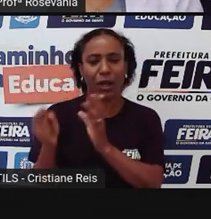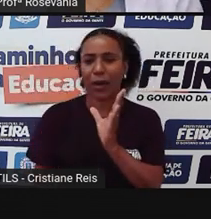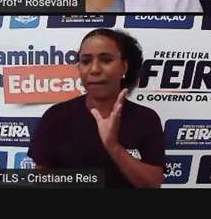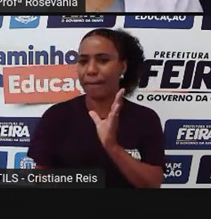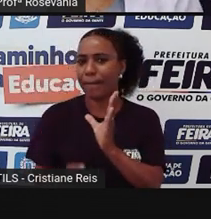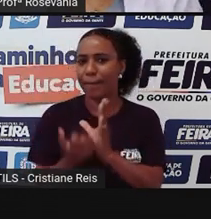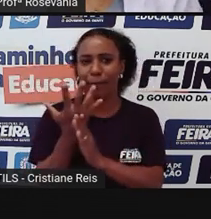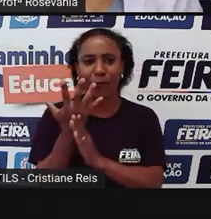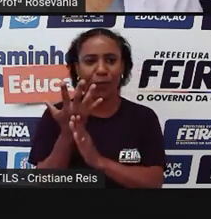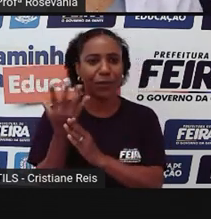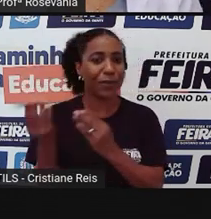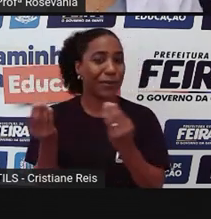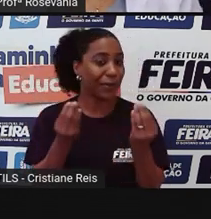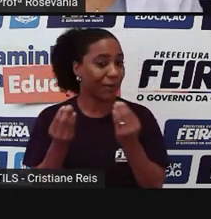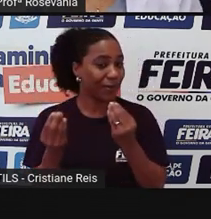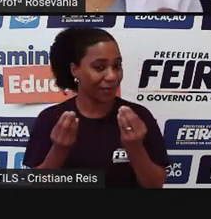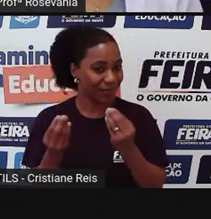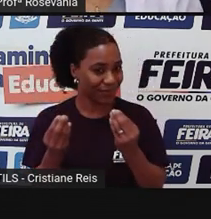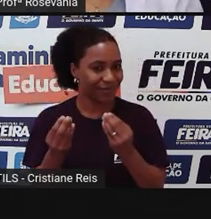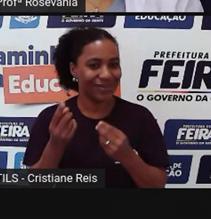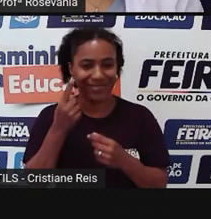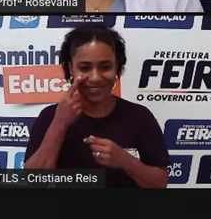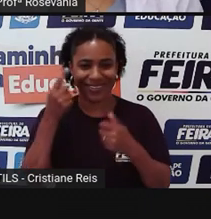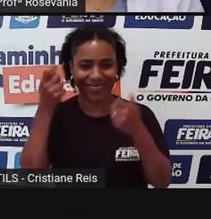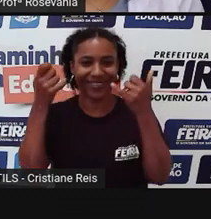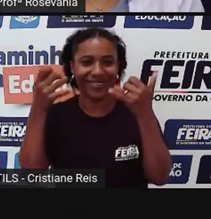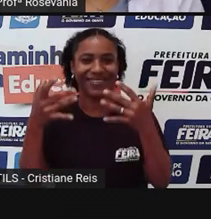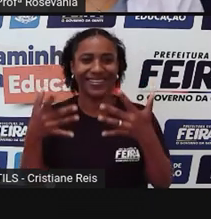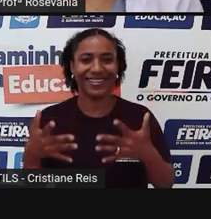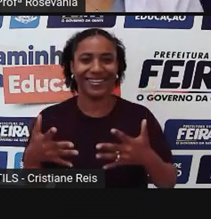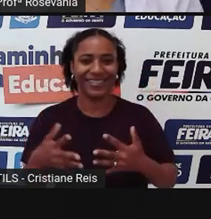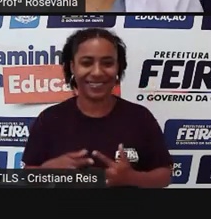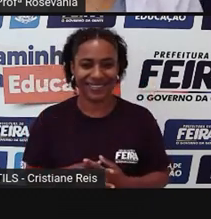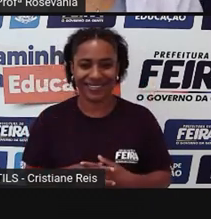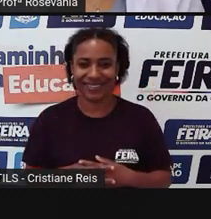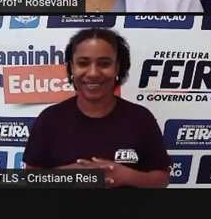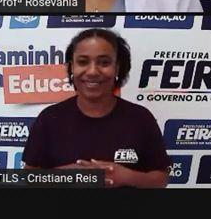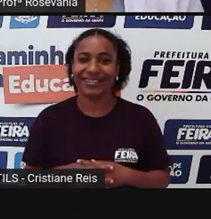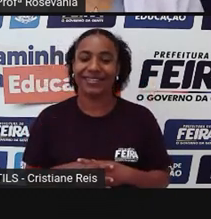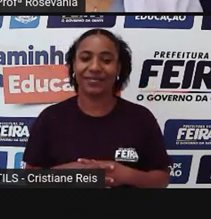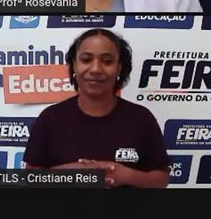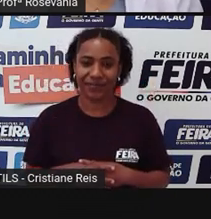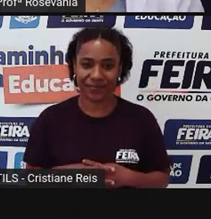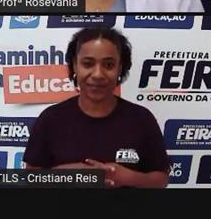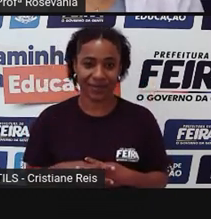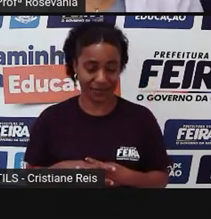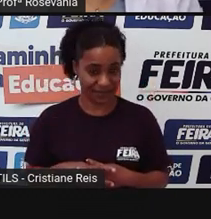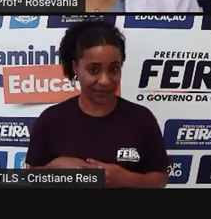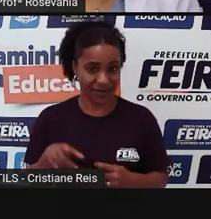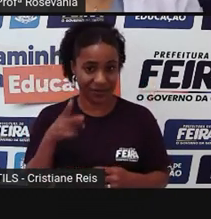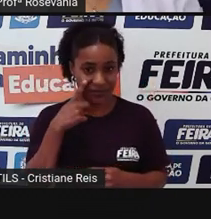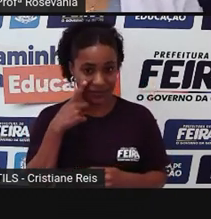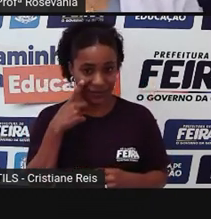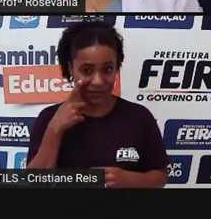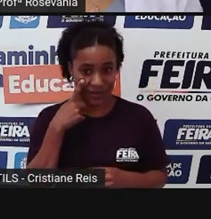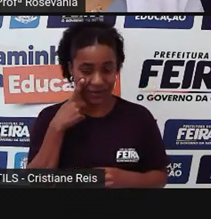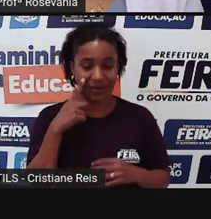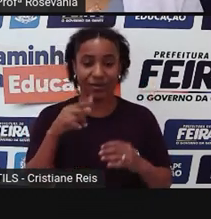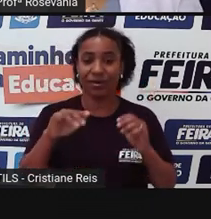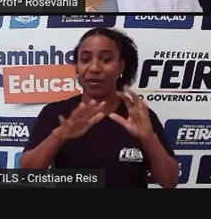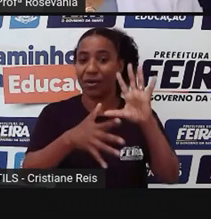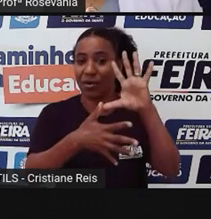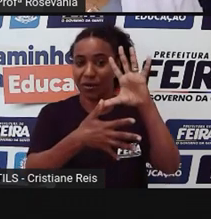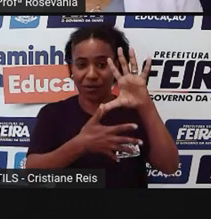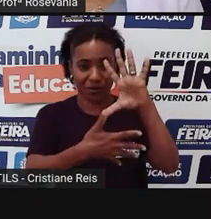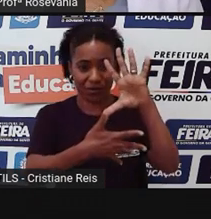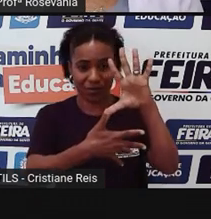isso, né, aconteceu? Só para a gente entender, né, isso, bora começar analisando o mapa. A